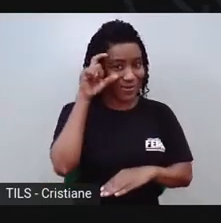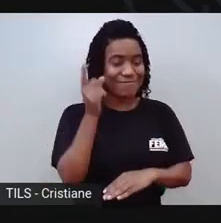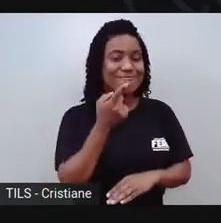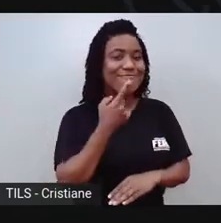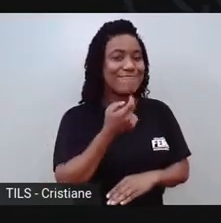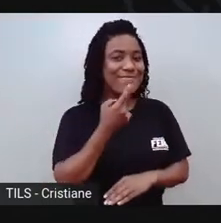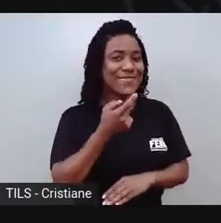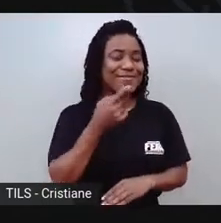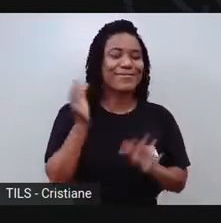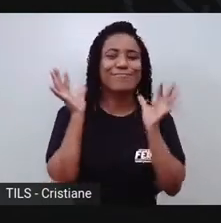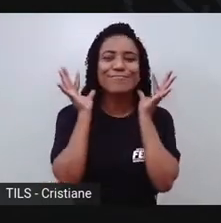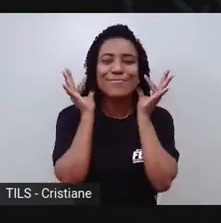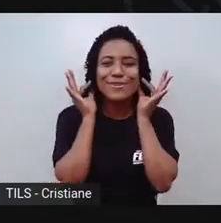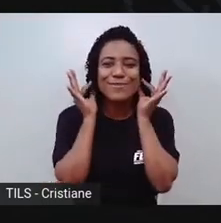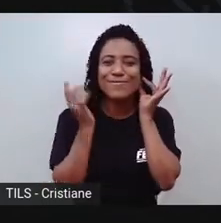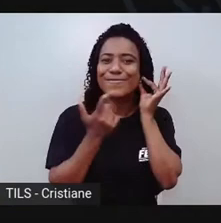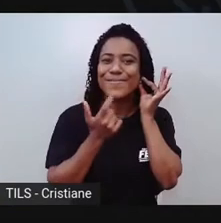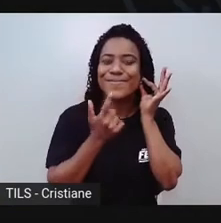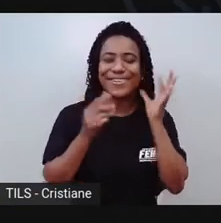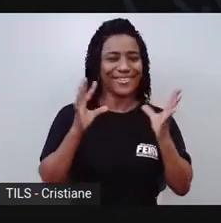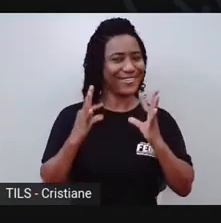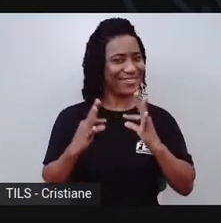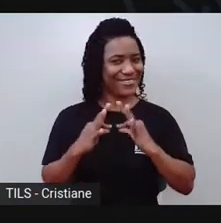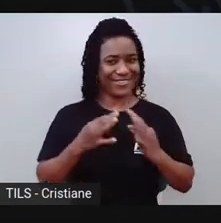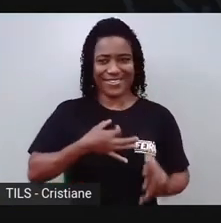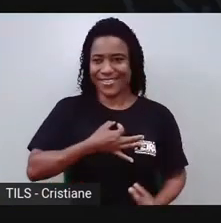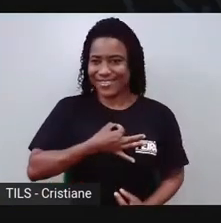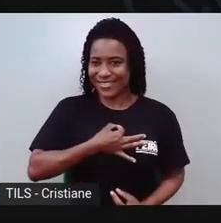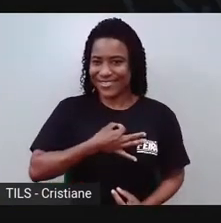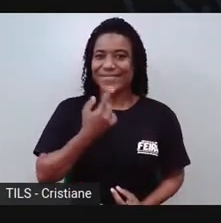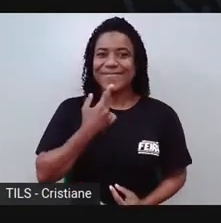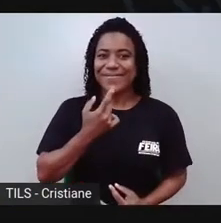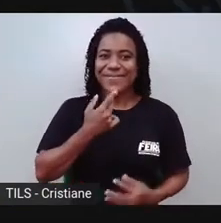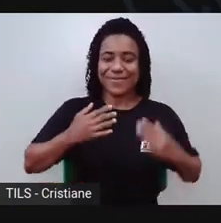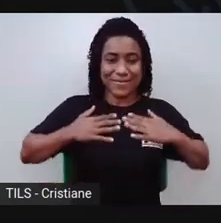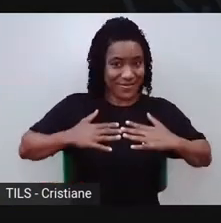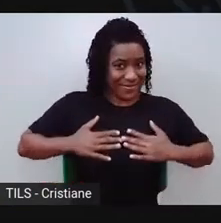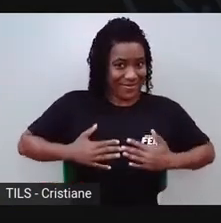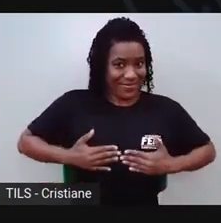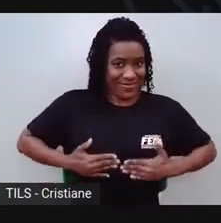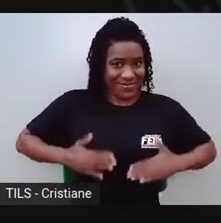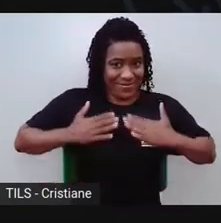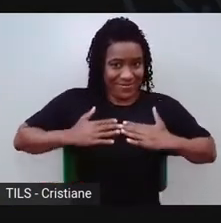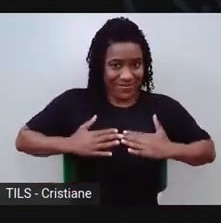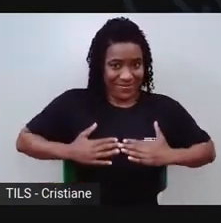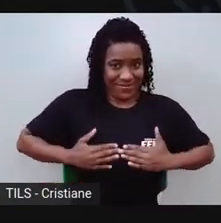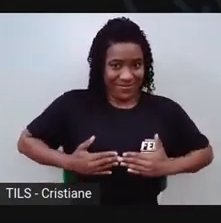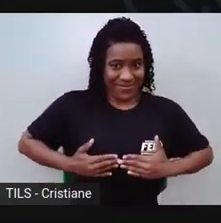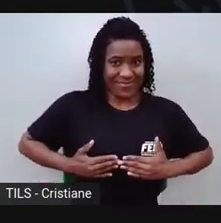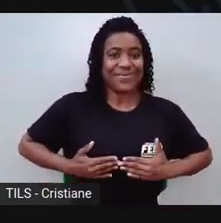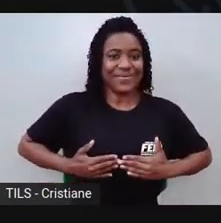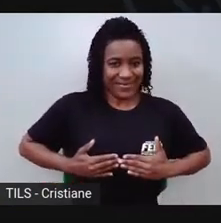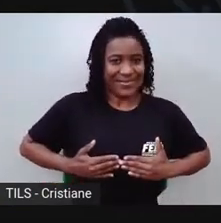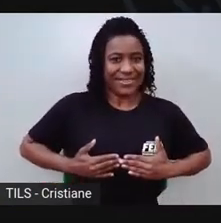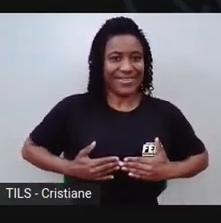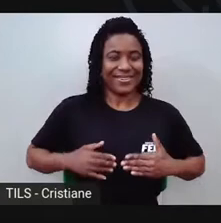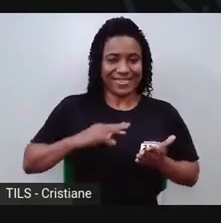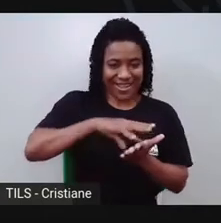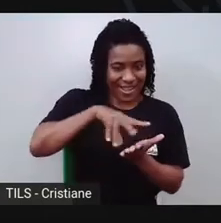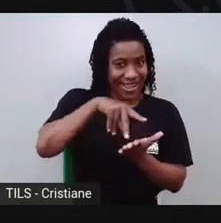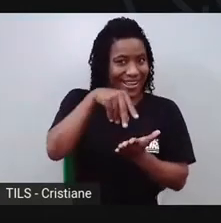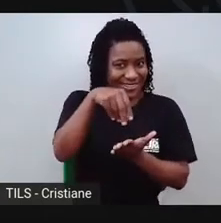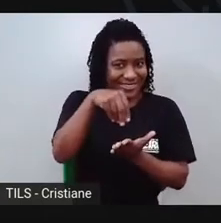brinquinho vermelho, um colarzinho vermelho, um avental, pra gente mexer com artes, né, pra não sujar